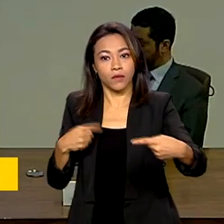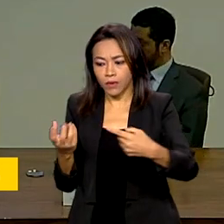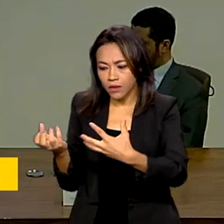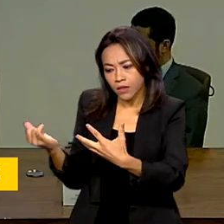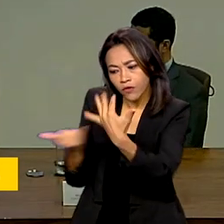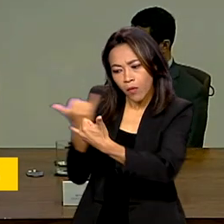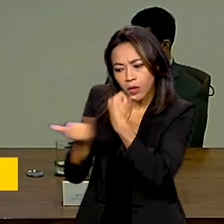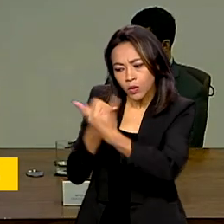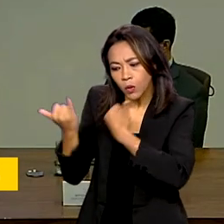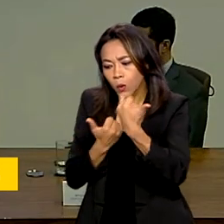tomar boas decisões. baís.